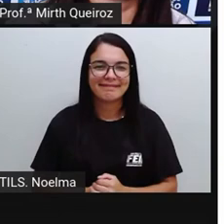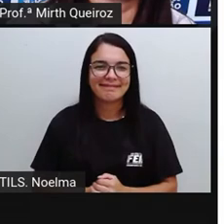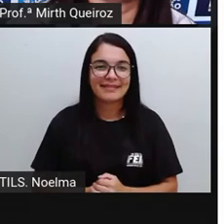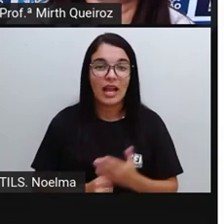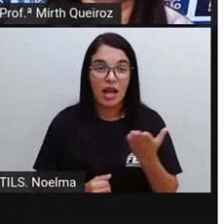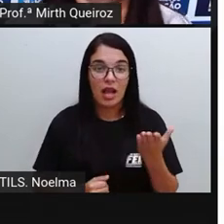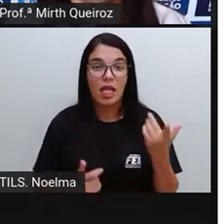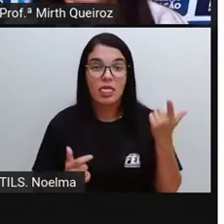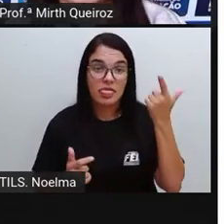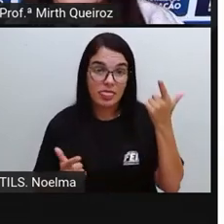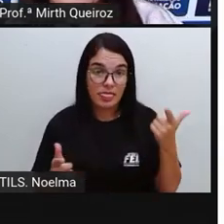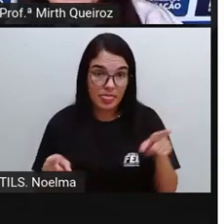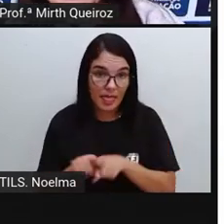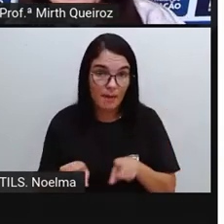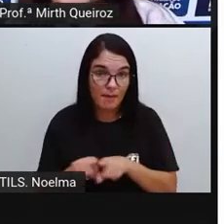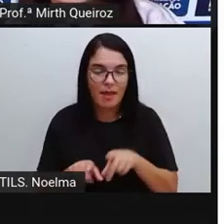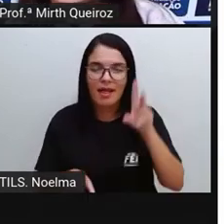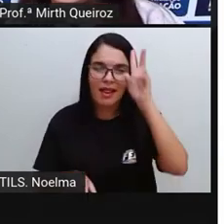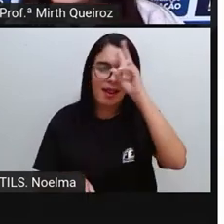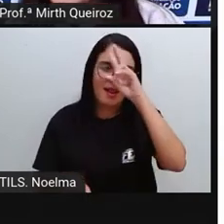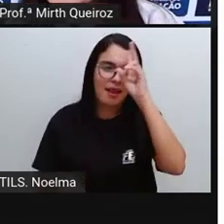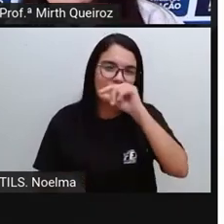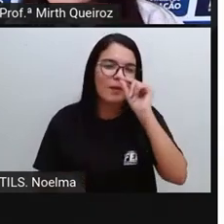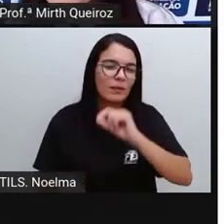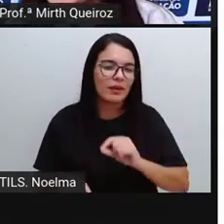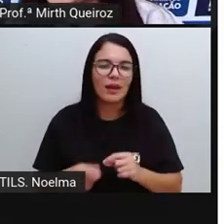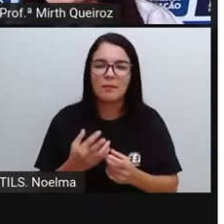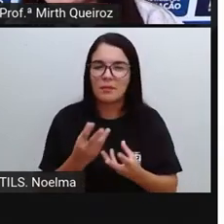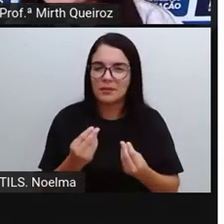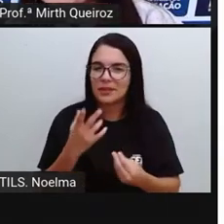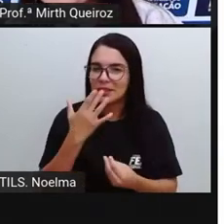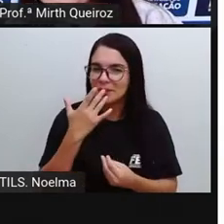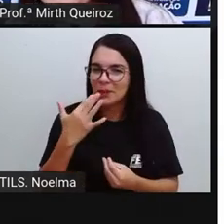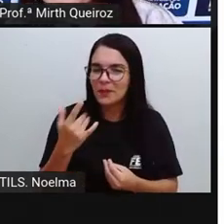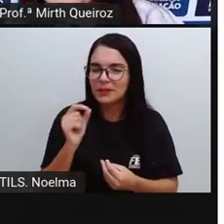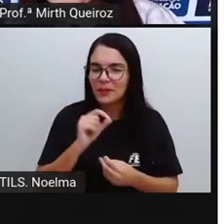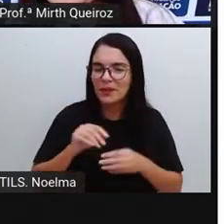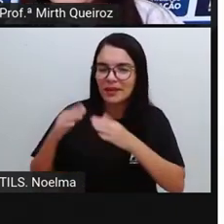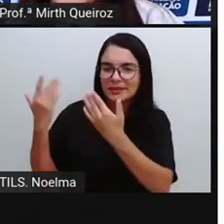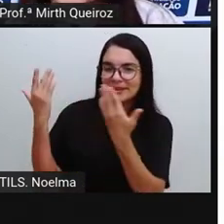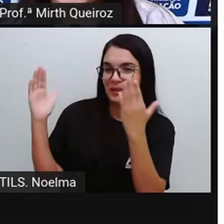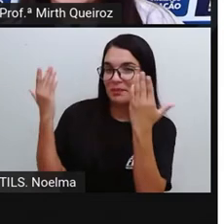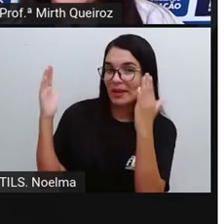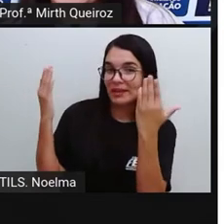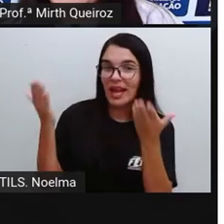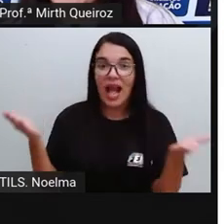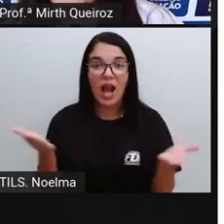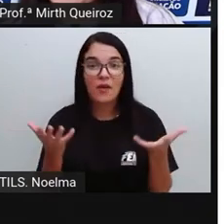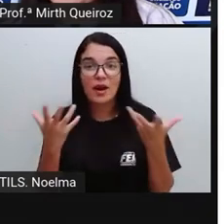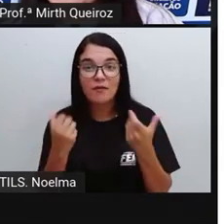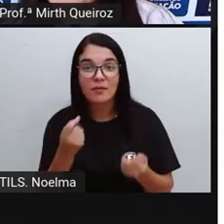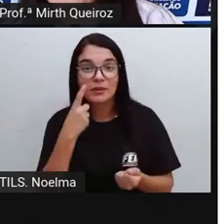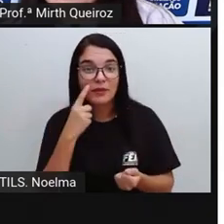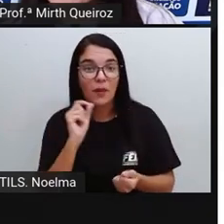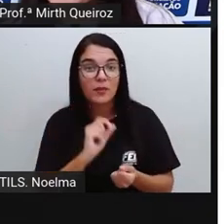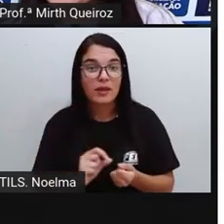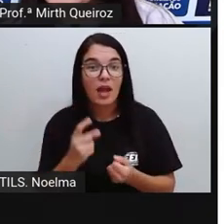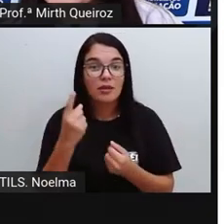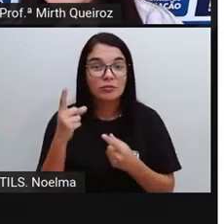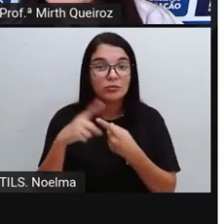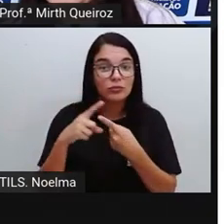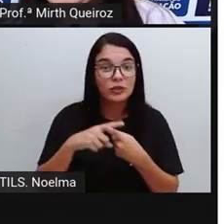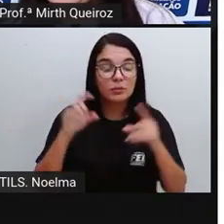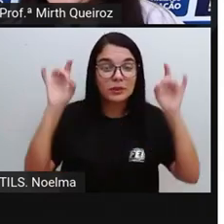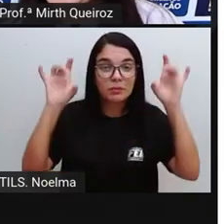Olha só, que legal! Relembramos tantas coisas sobre simetria e agora nós vamos ver um tipo especial de